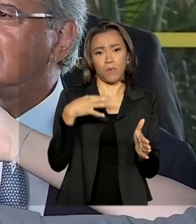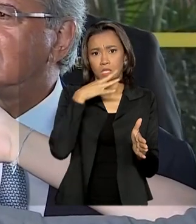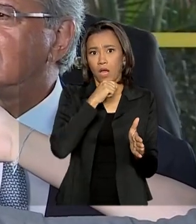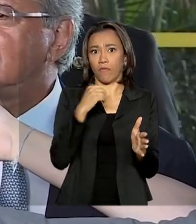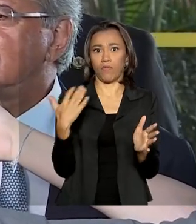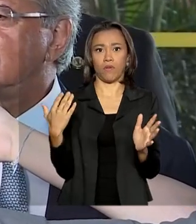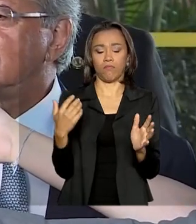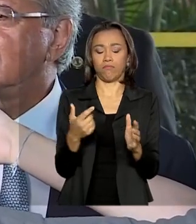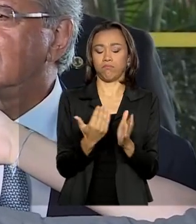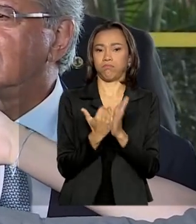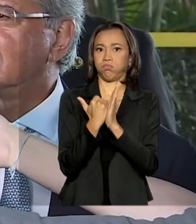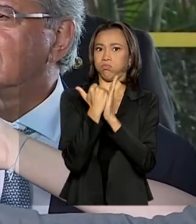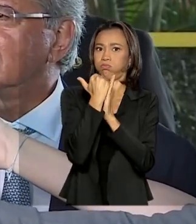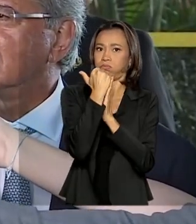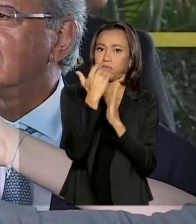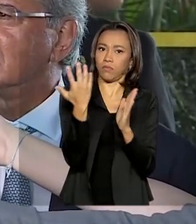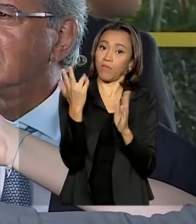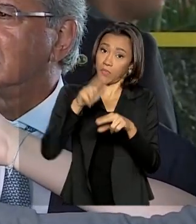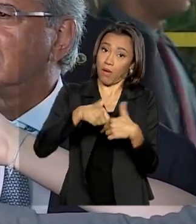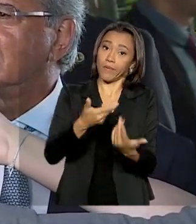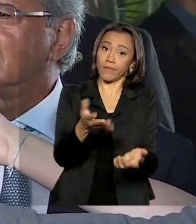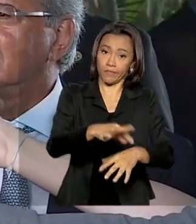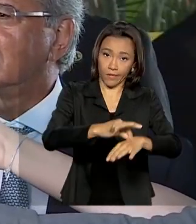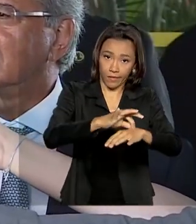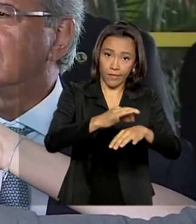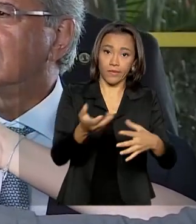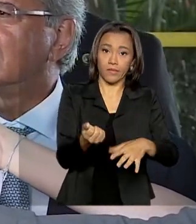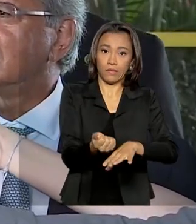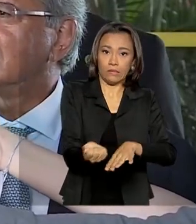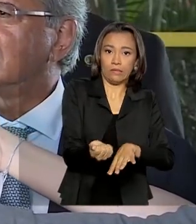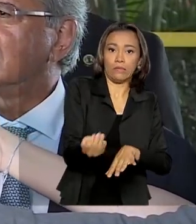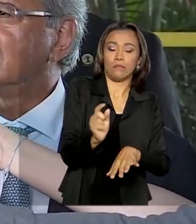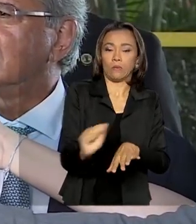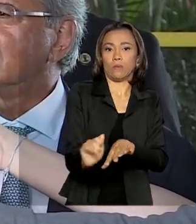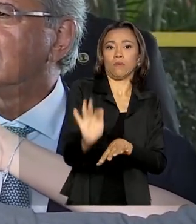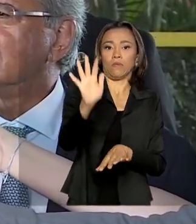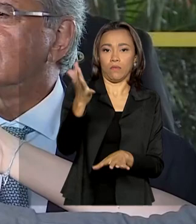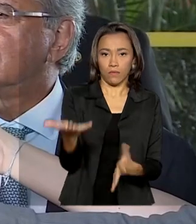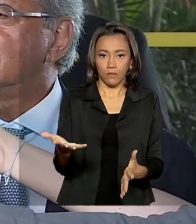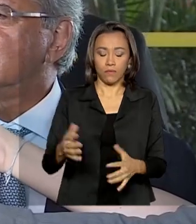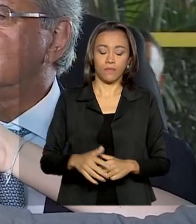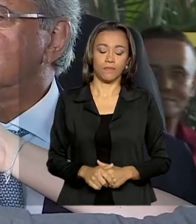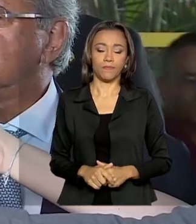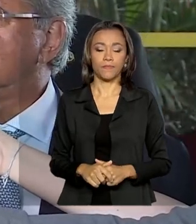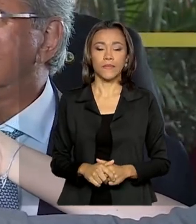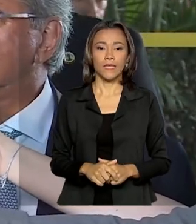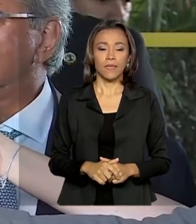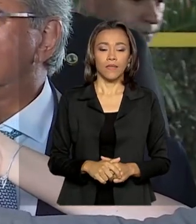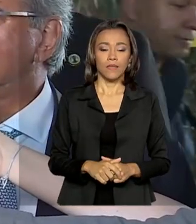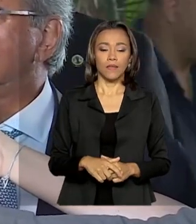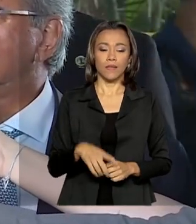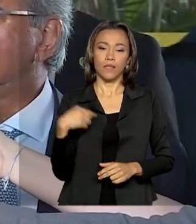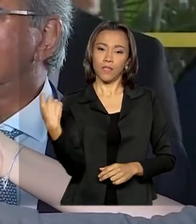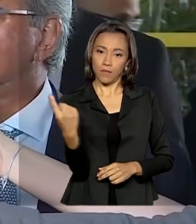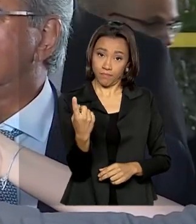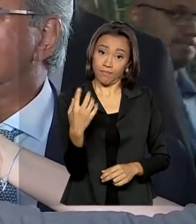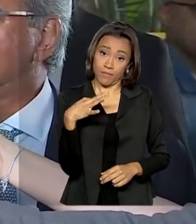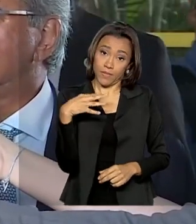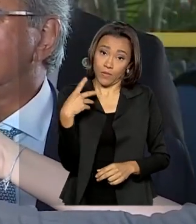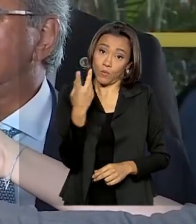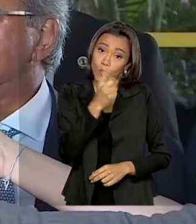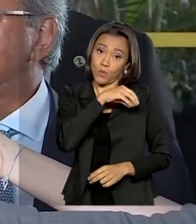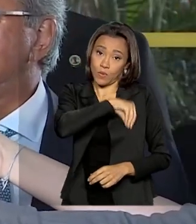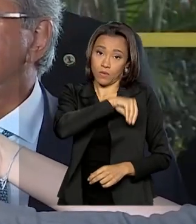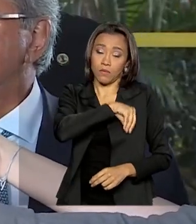assim, mas foi em virtude basicamente da carne e tínhamos que fazer com que o valor do salário mínimo